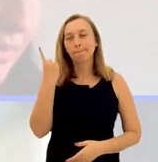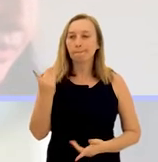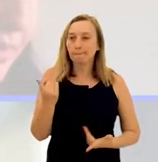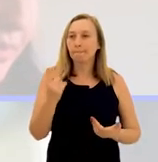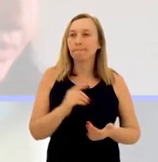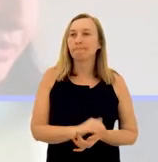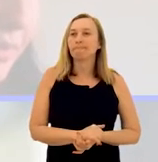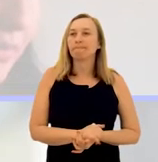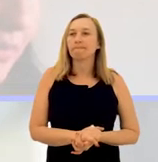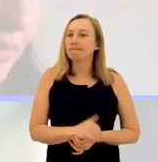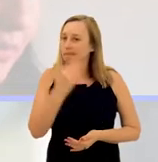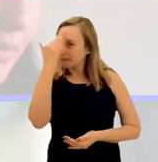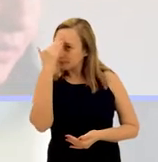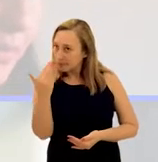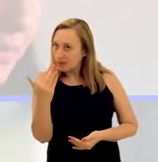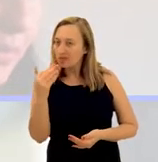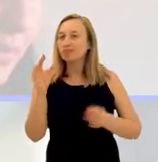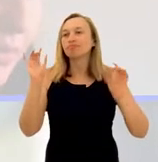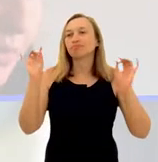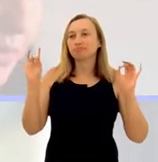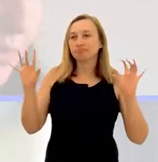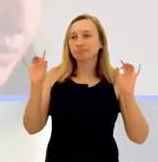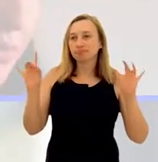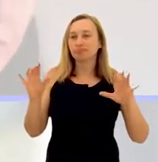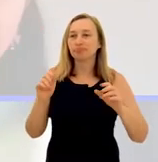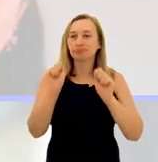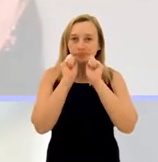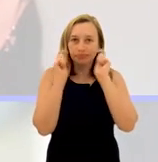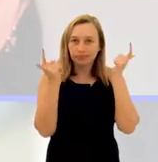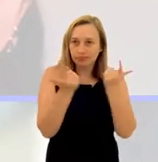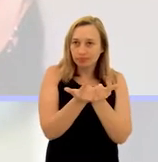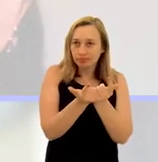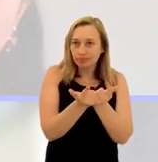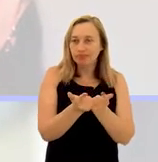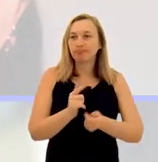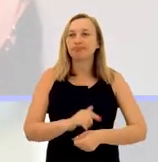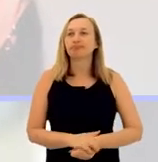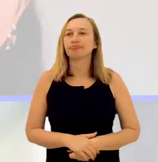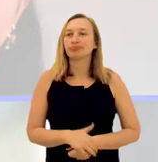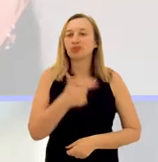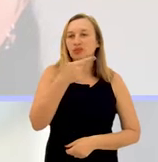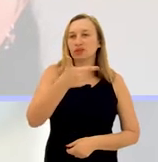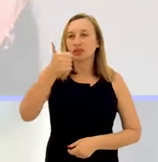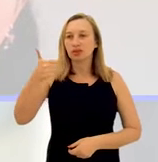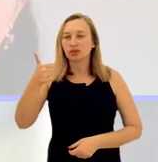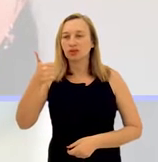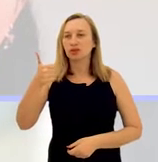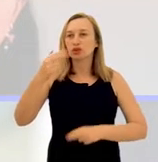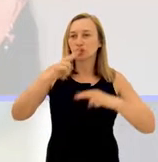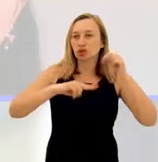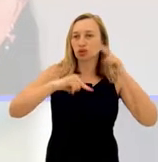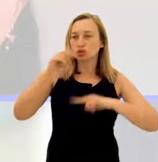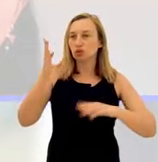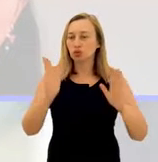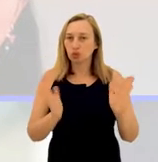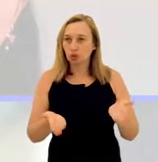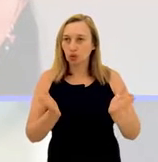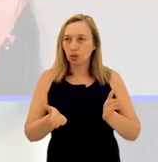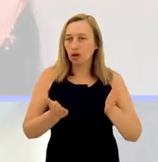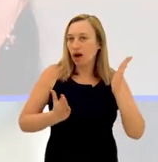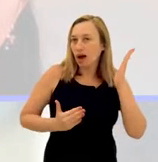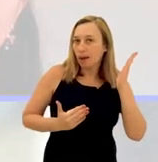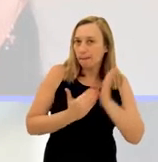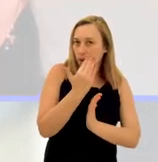pensado. E aí, um agradecimento especial à LERJ, que em 21 de junho, agora,